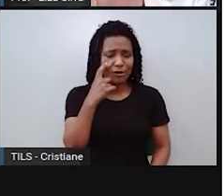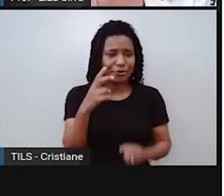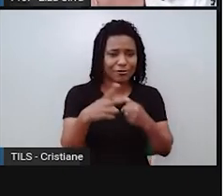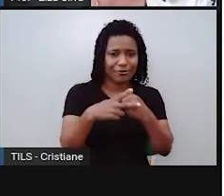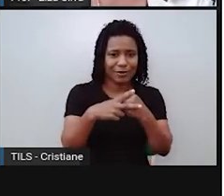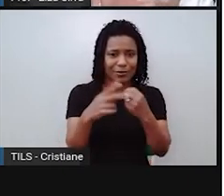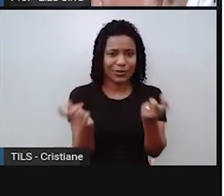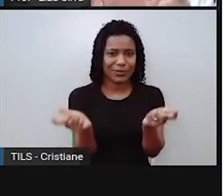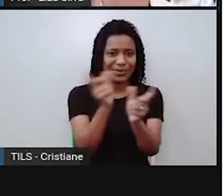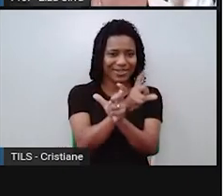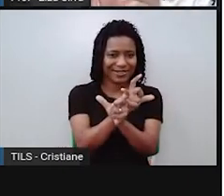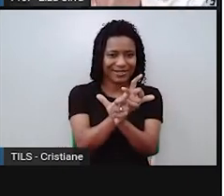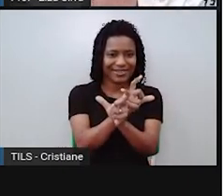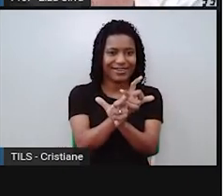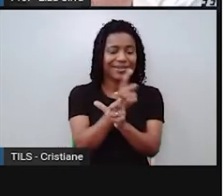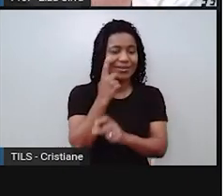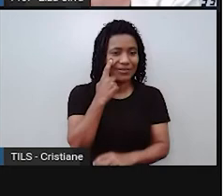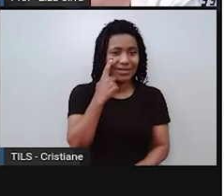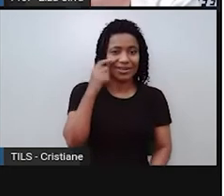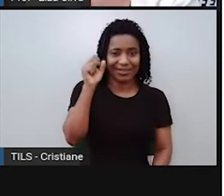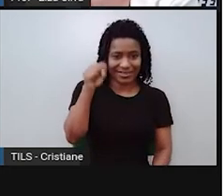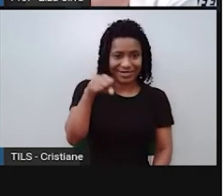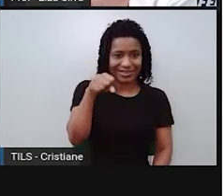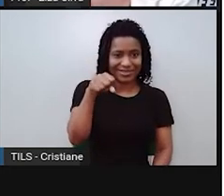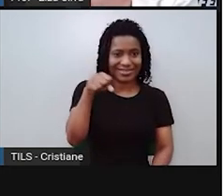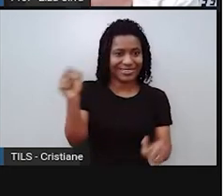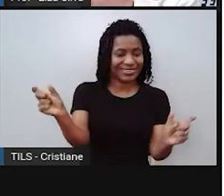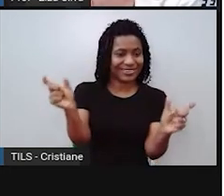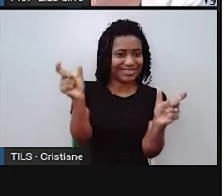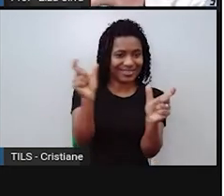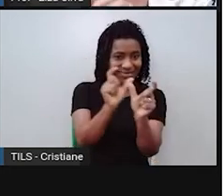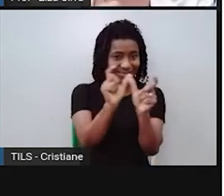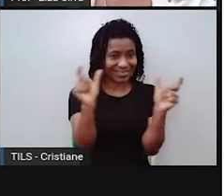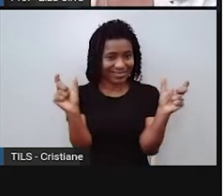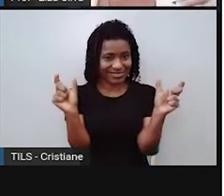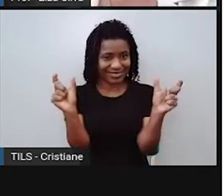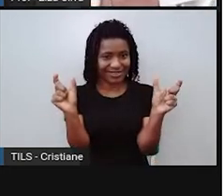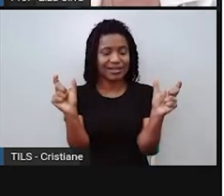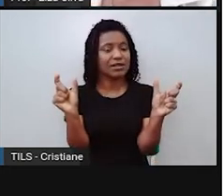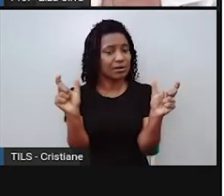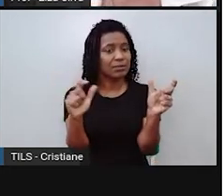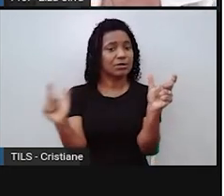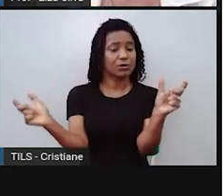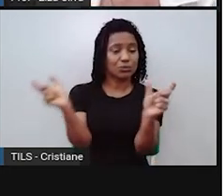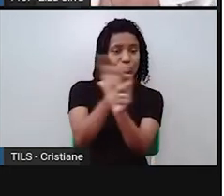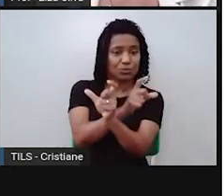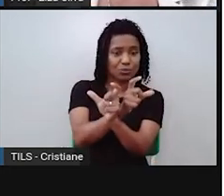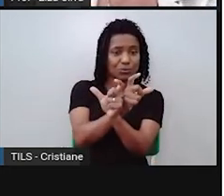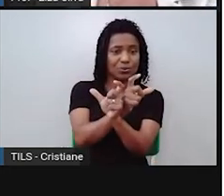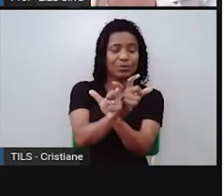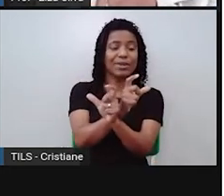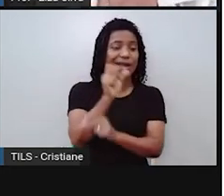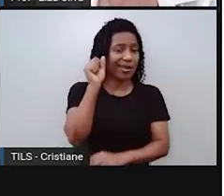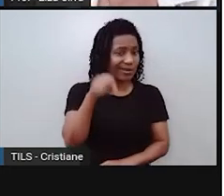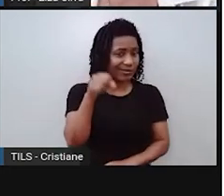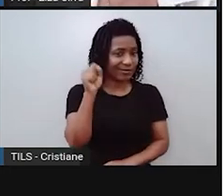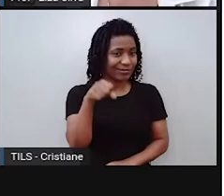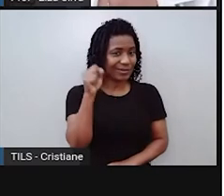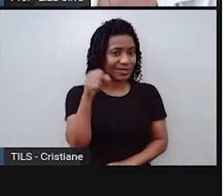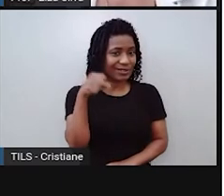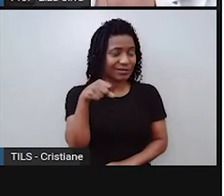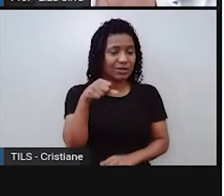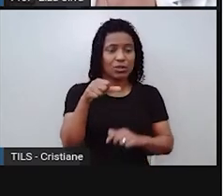Na afirmativa, é you are going to do tomorrow. Você vai fazer amanhã. Para construir